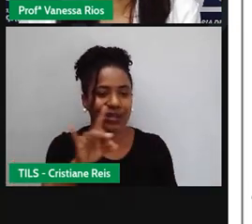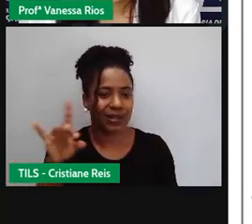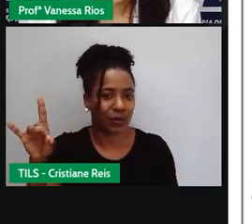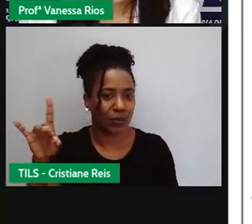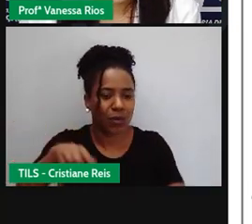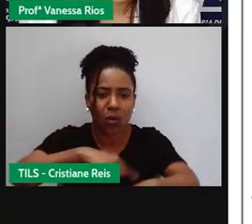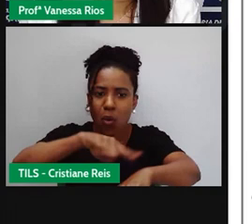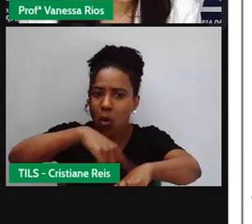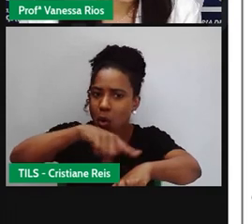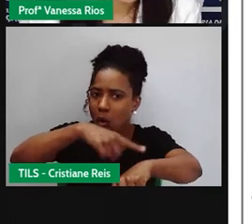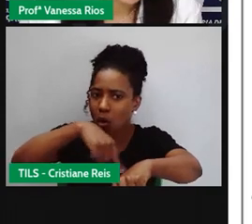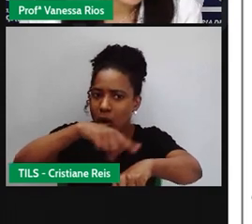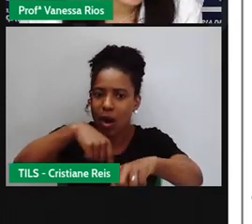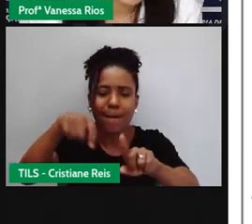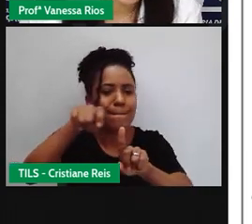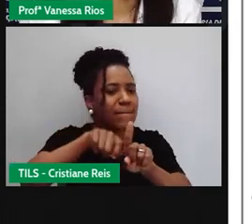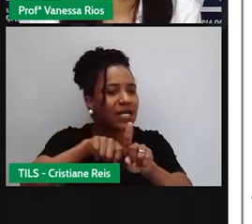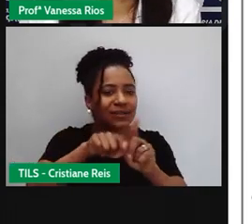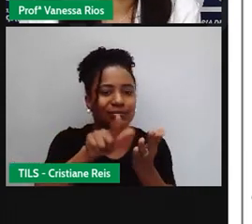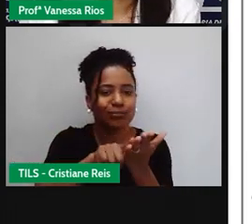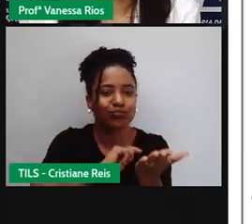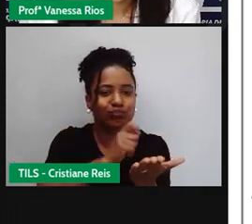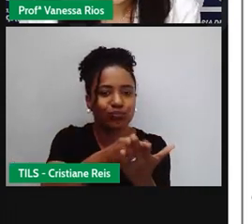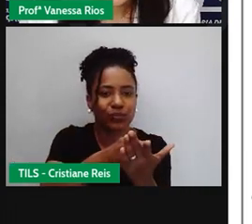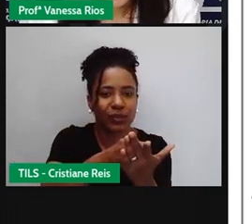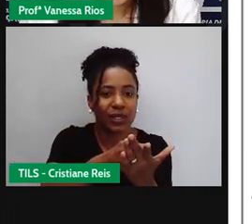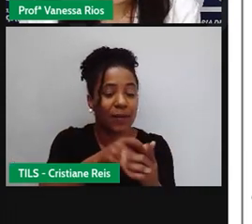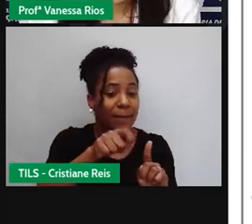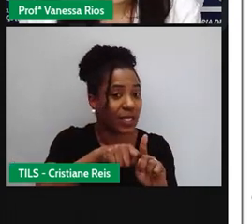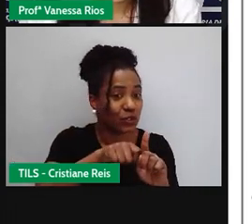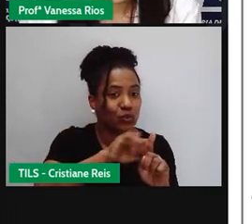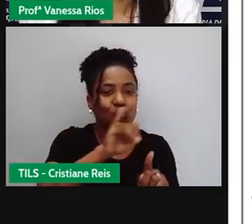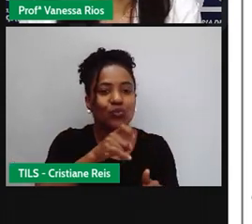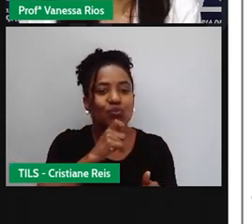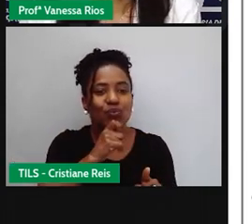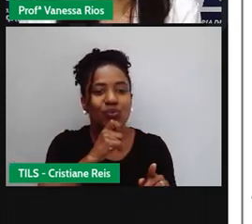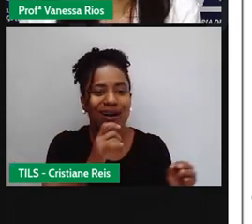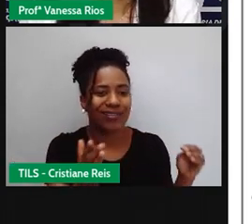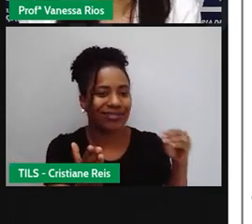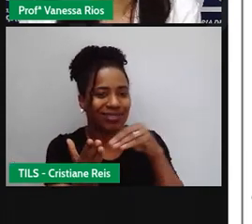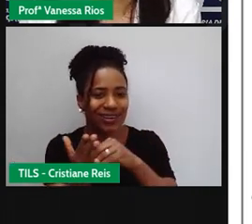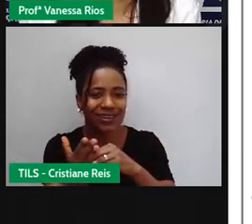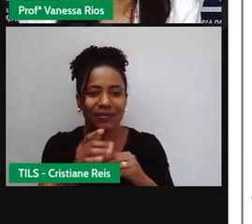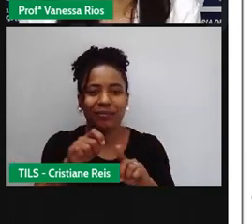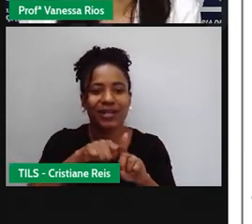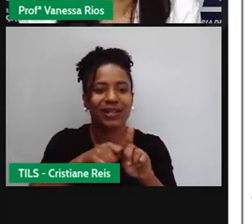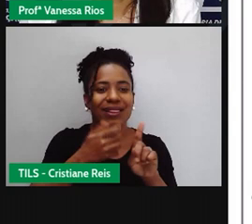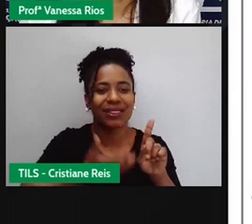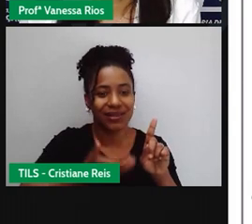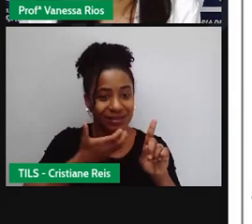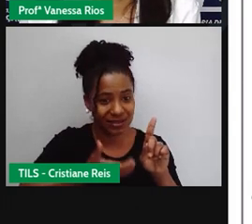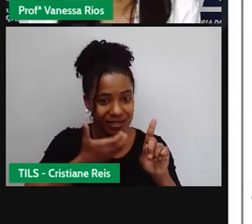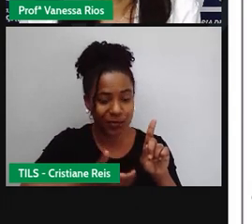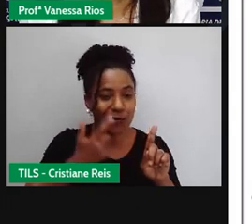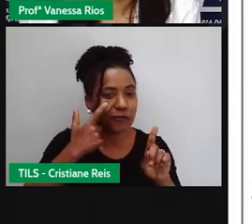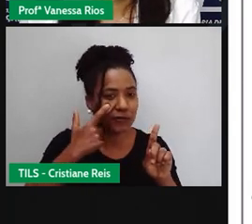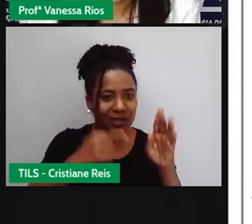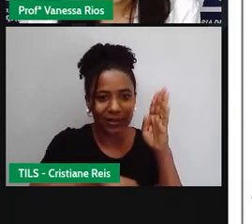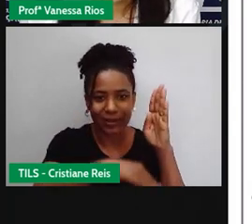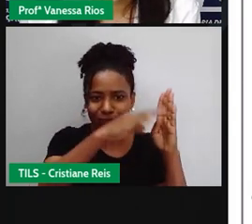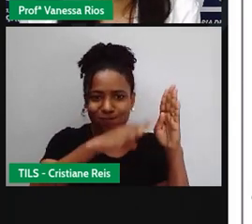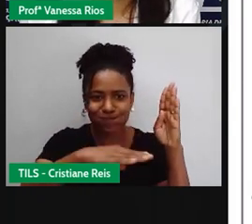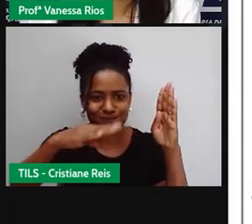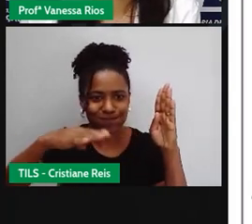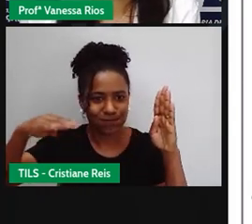alguns meses, que vai de julho até dezembro. E aí, novamente, a gente observa aí colunas em tamanhos